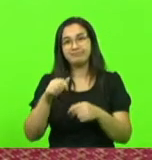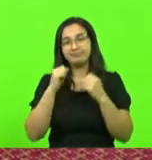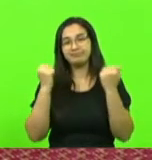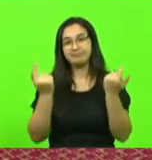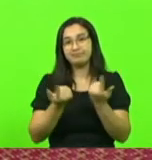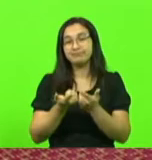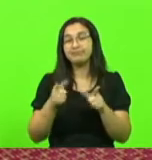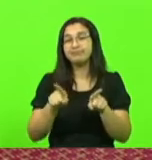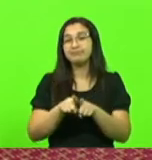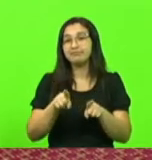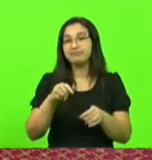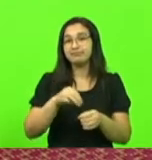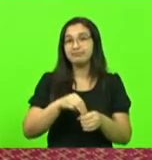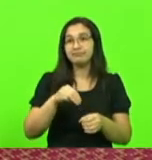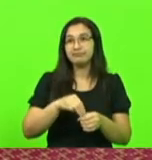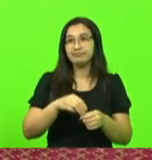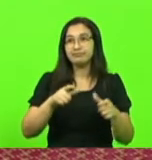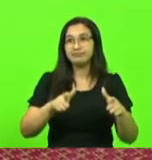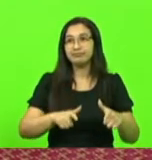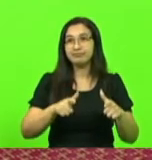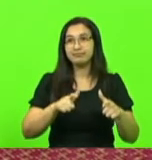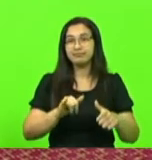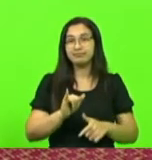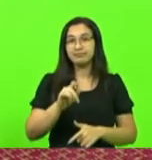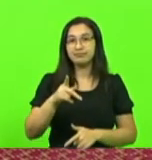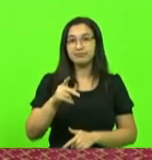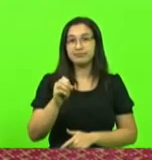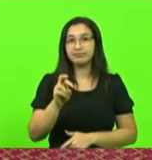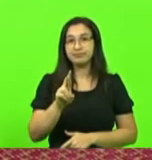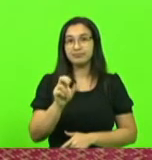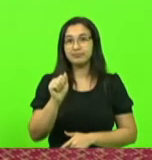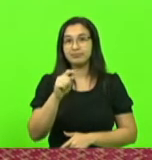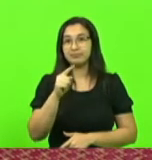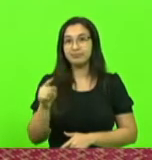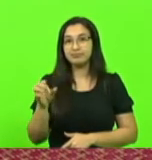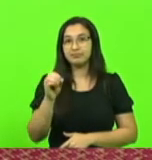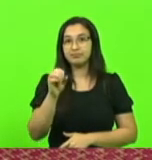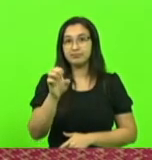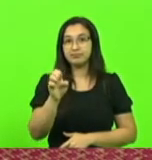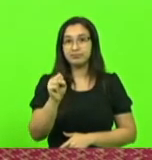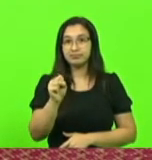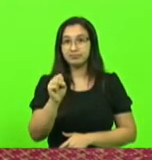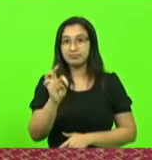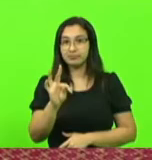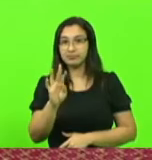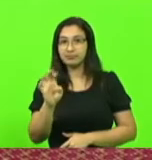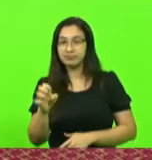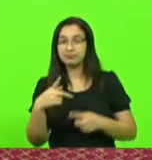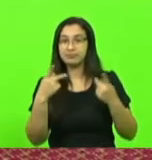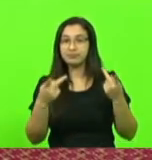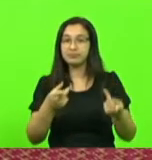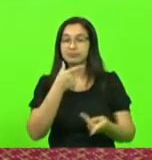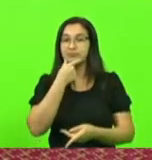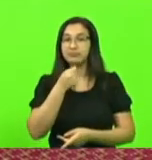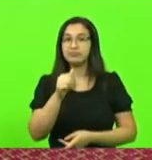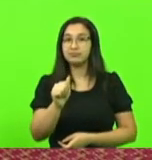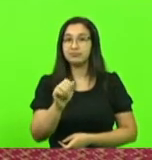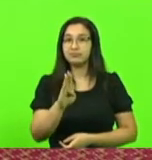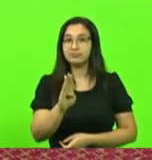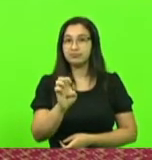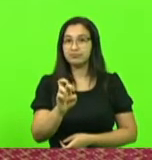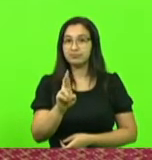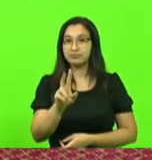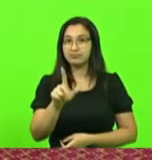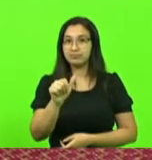município de Iporã do Oeste, ou a visita do Adelar Ruchensky, a